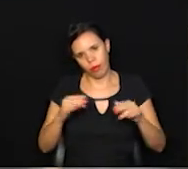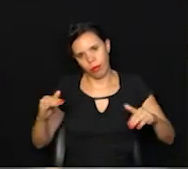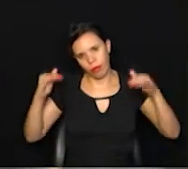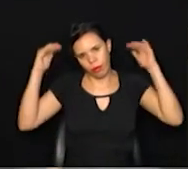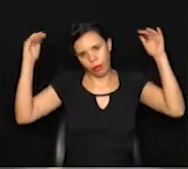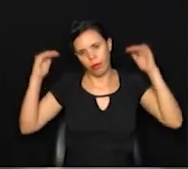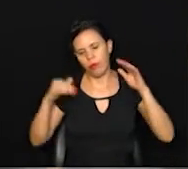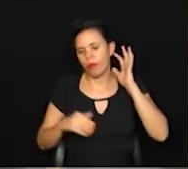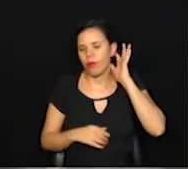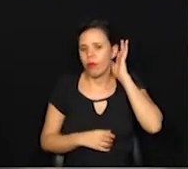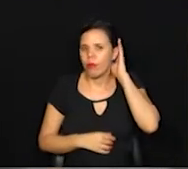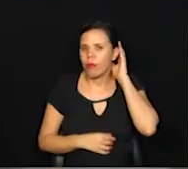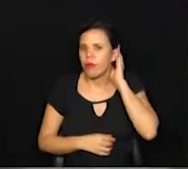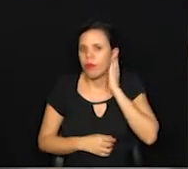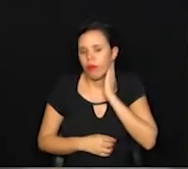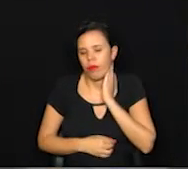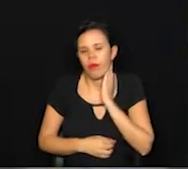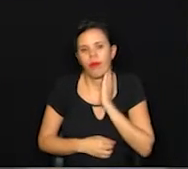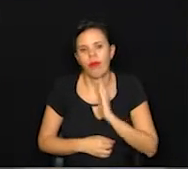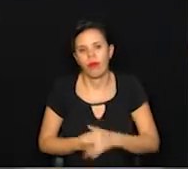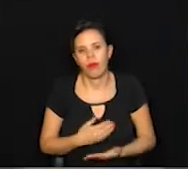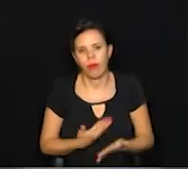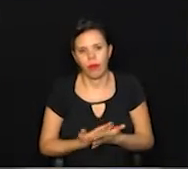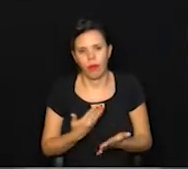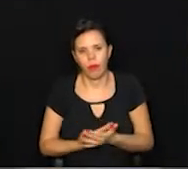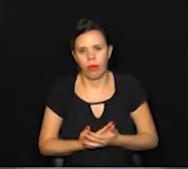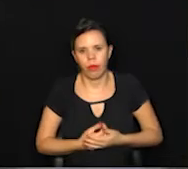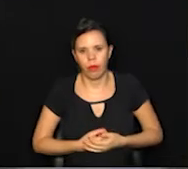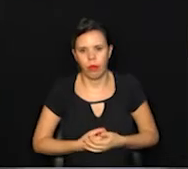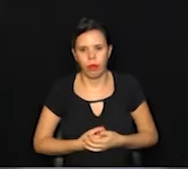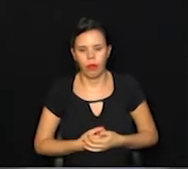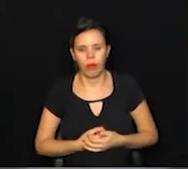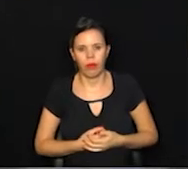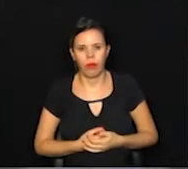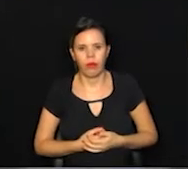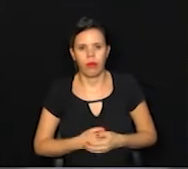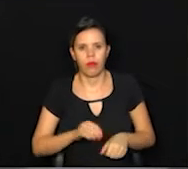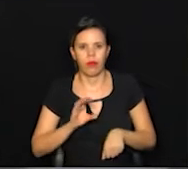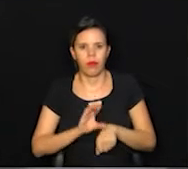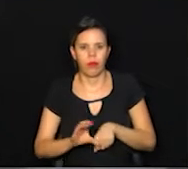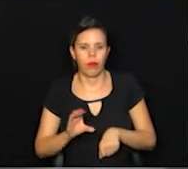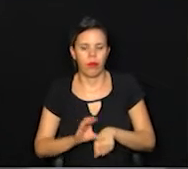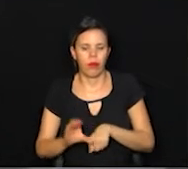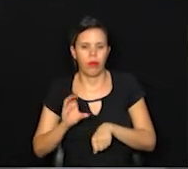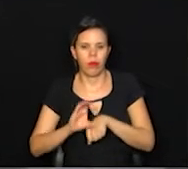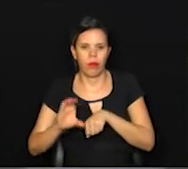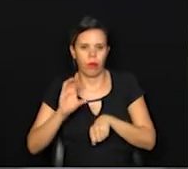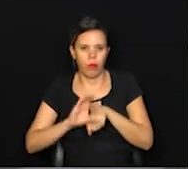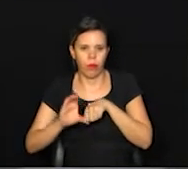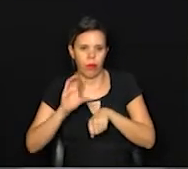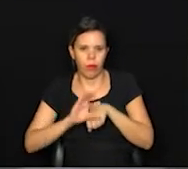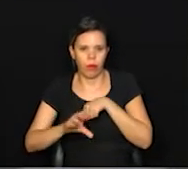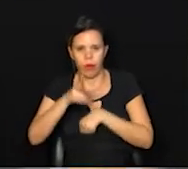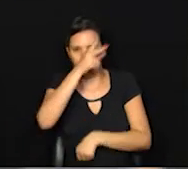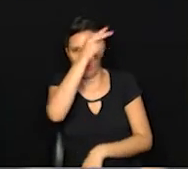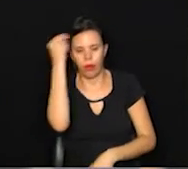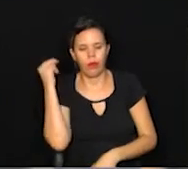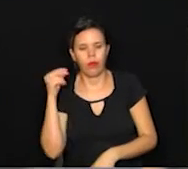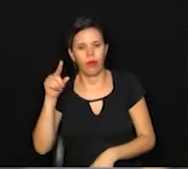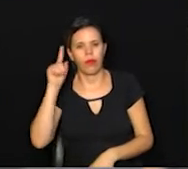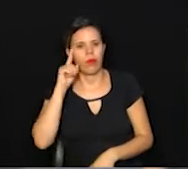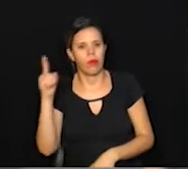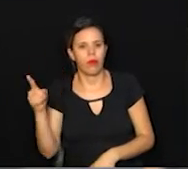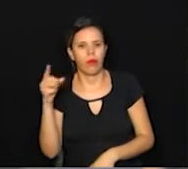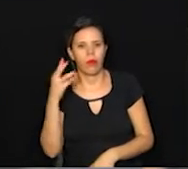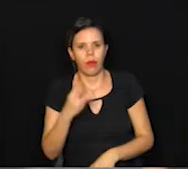adultos quanto as atividades formativas do CEPROCAMP. E no dia